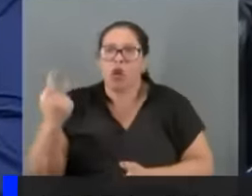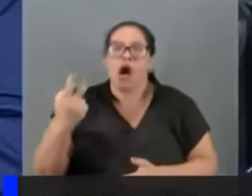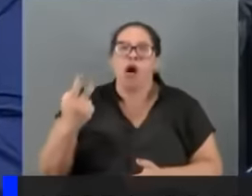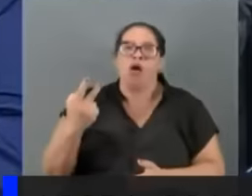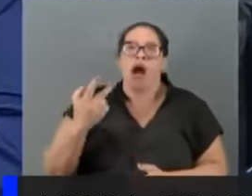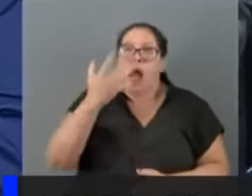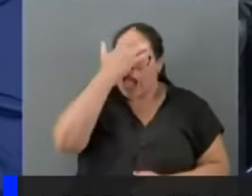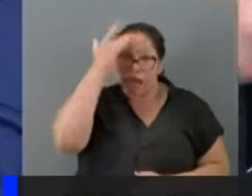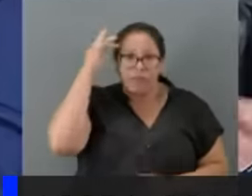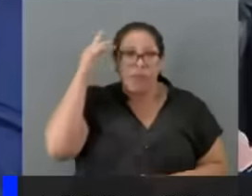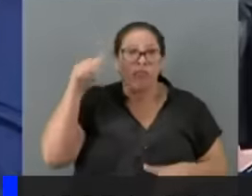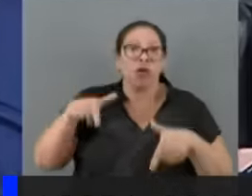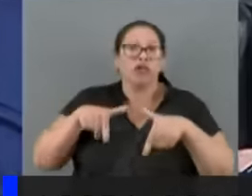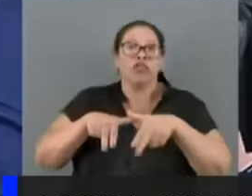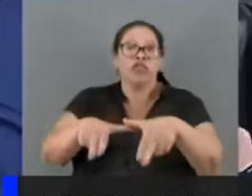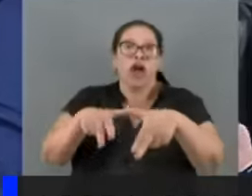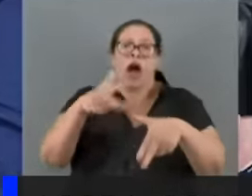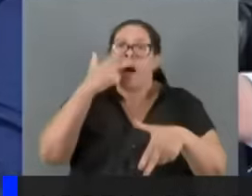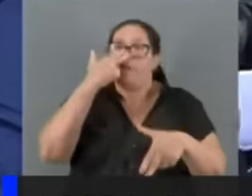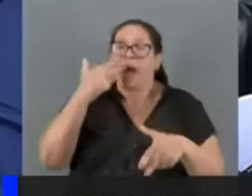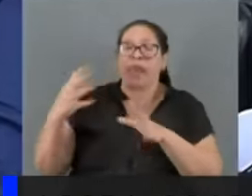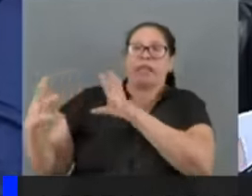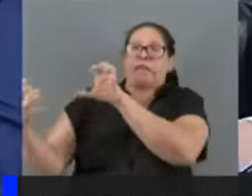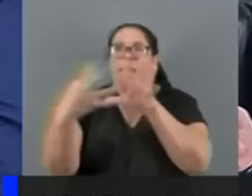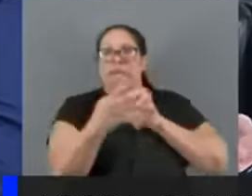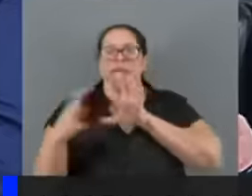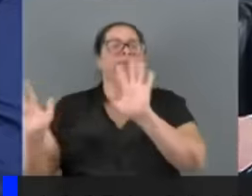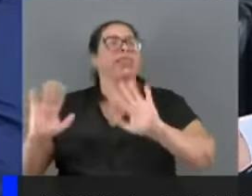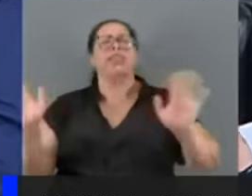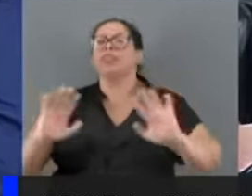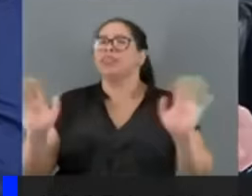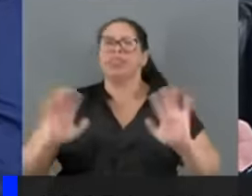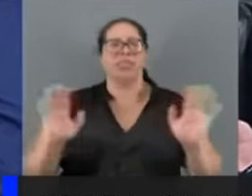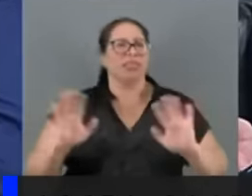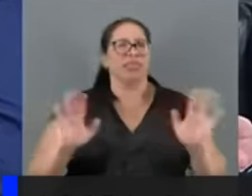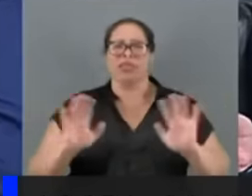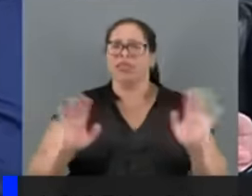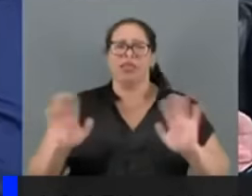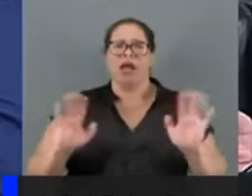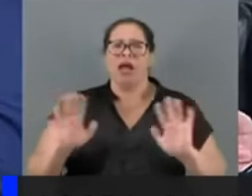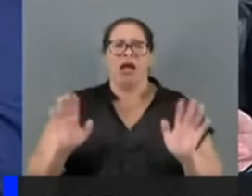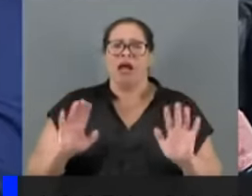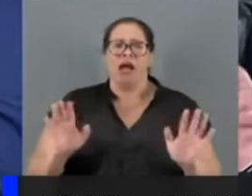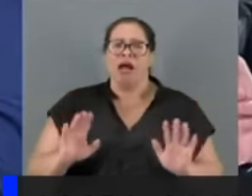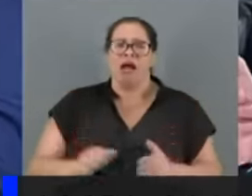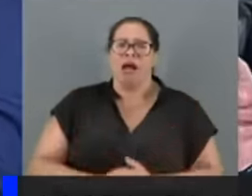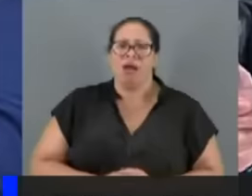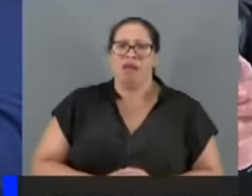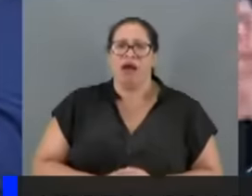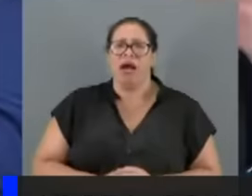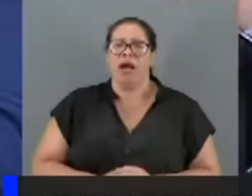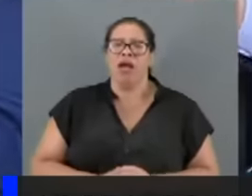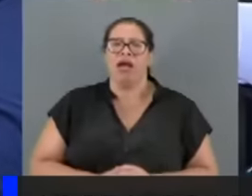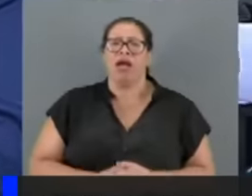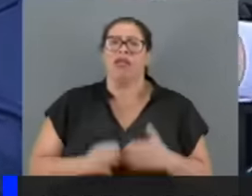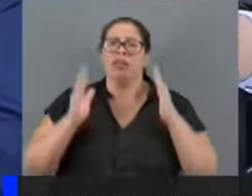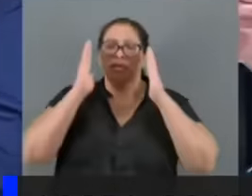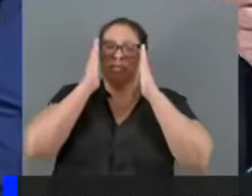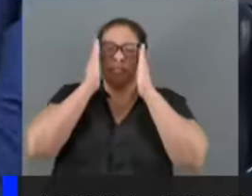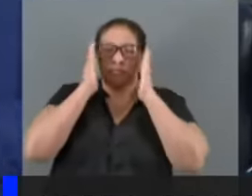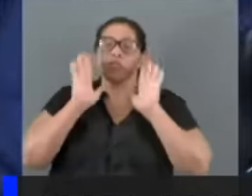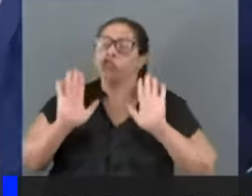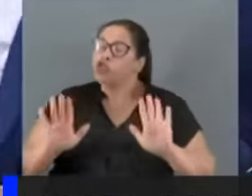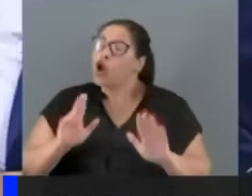já, de repente, virou uma celeuma nas redes sociais, como se isso fosse determinante aqui do meu voto. Só quero